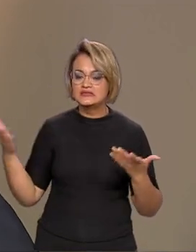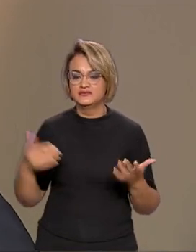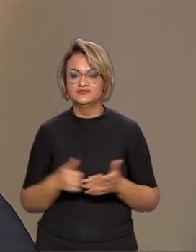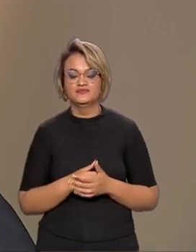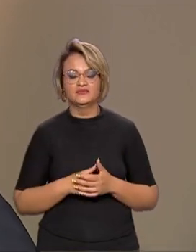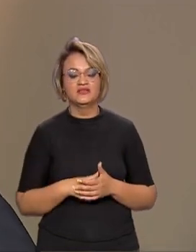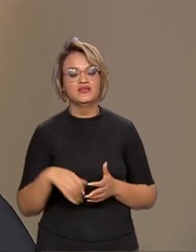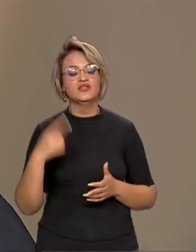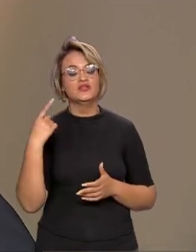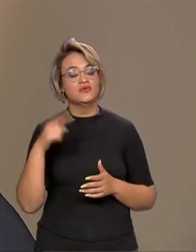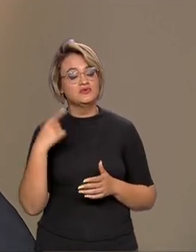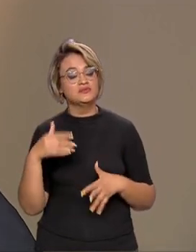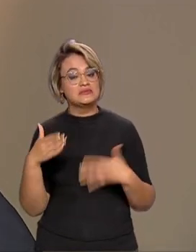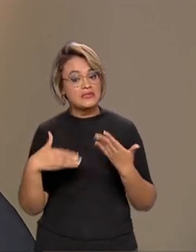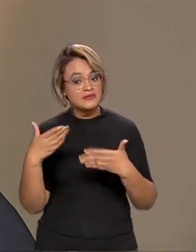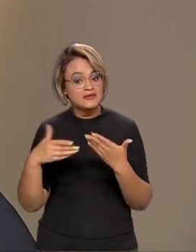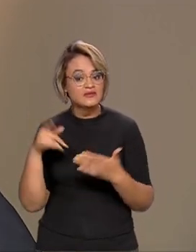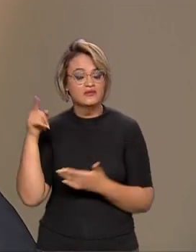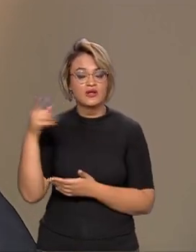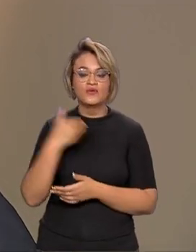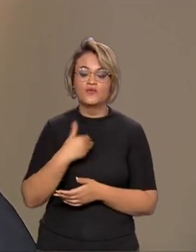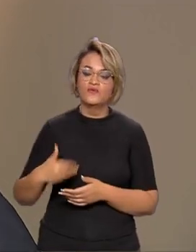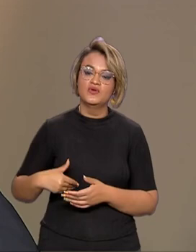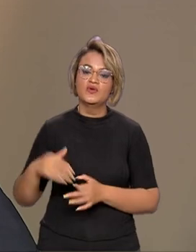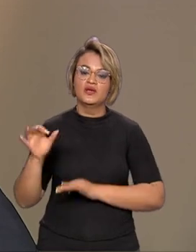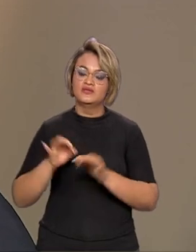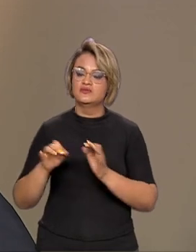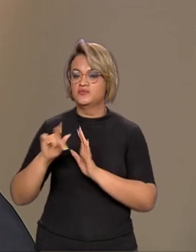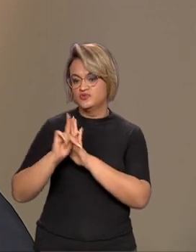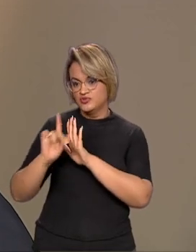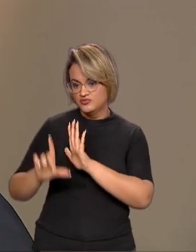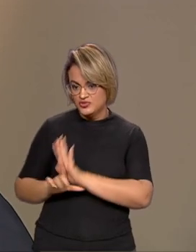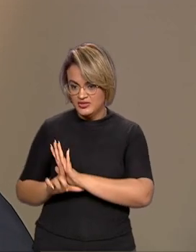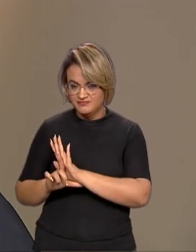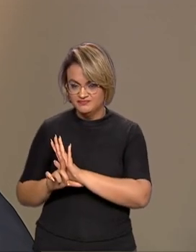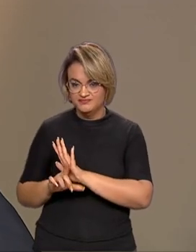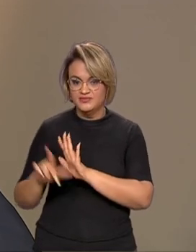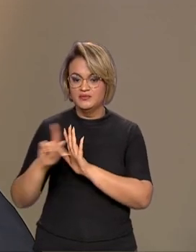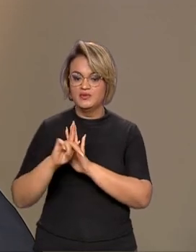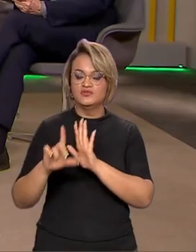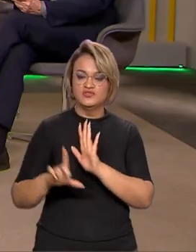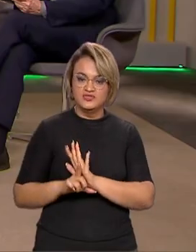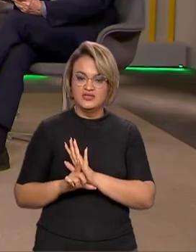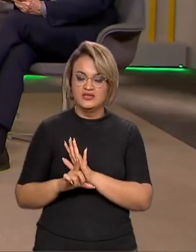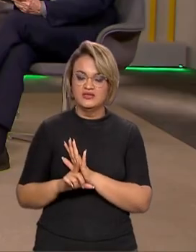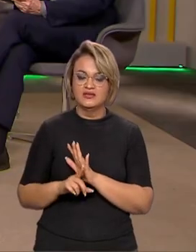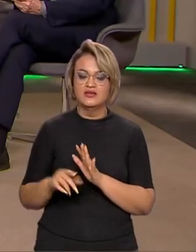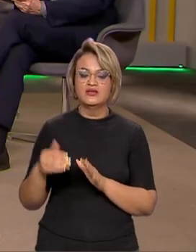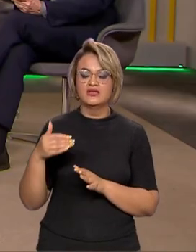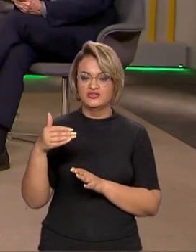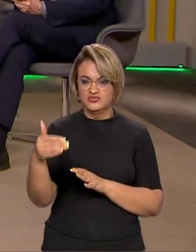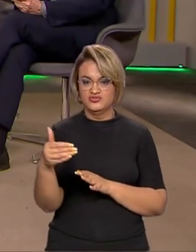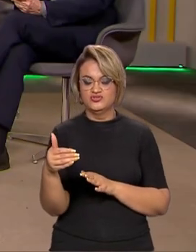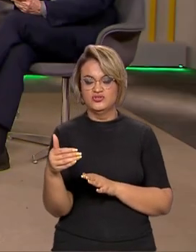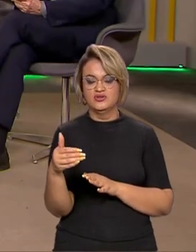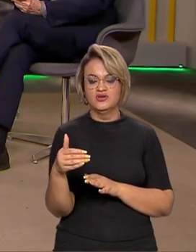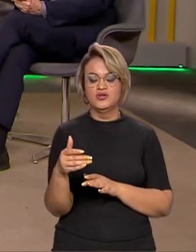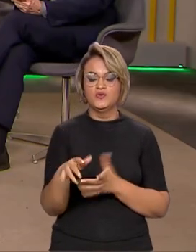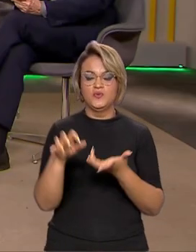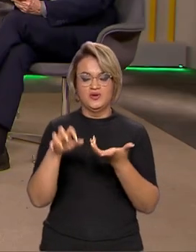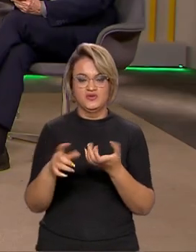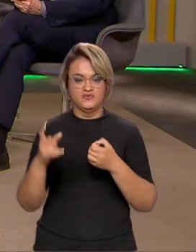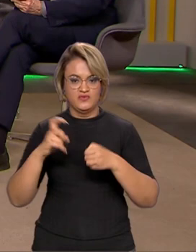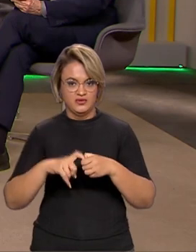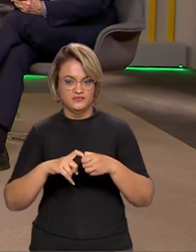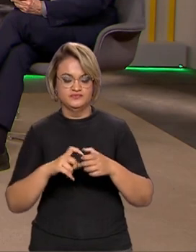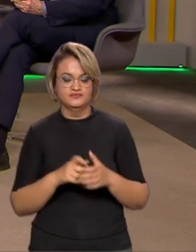estamos tramitando internamente no governo um projeto de lei que em breve, agora com a retomada do Congresso Nacional,